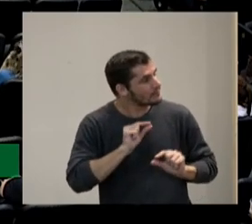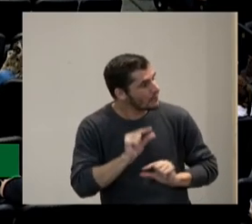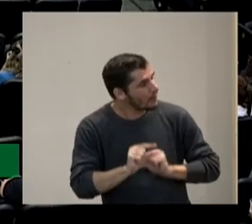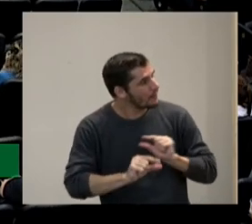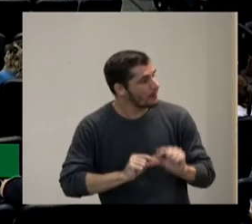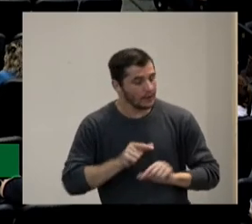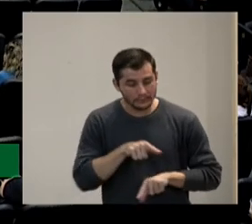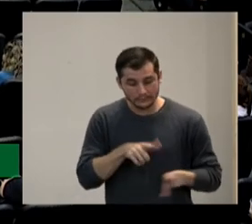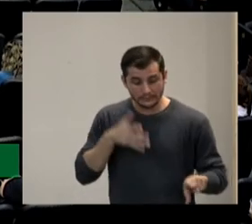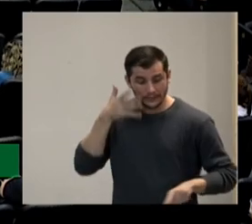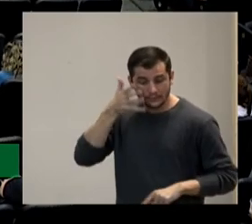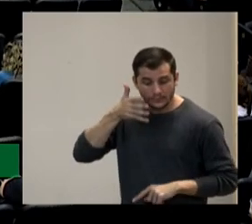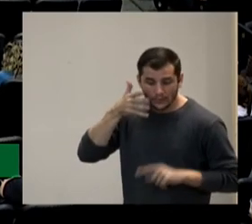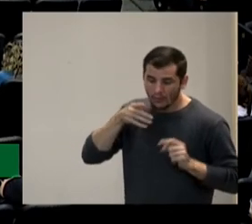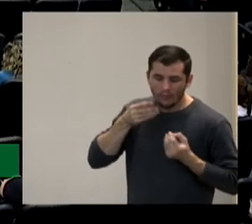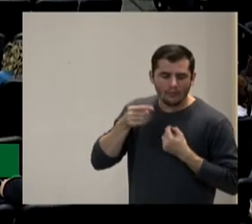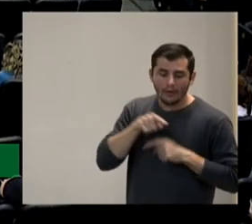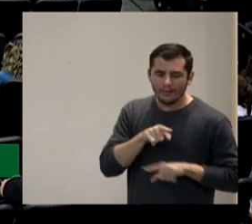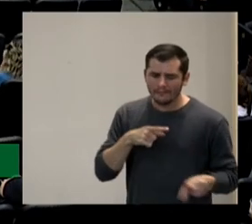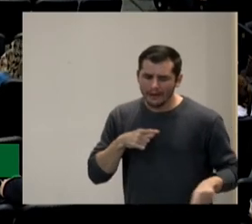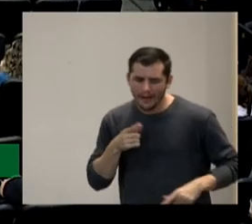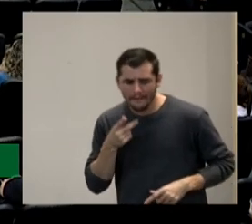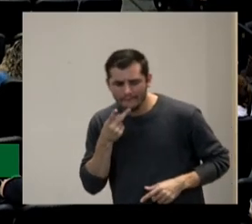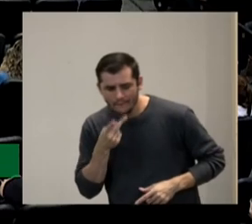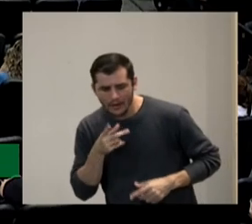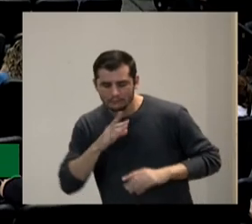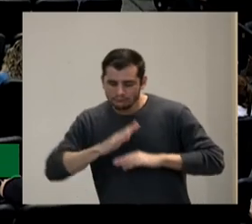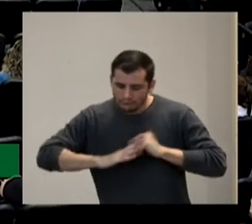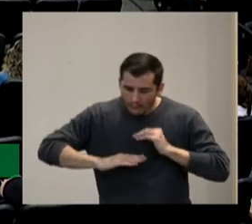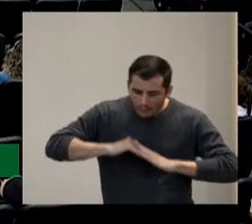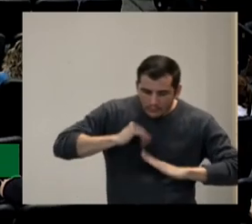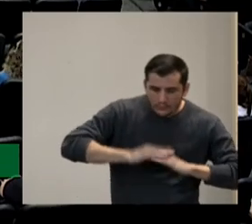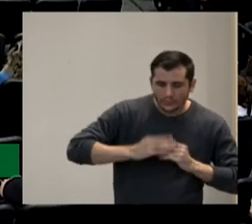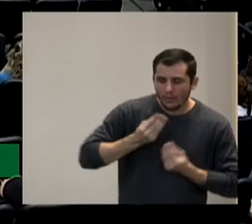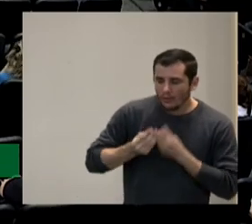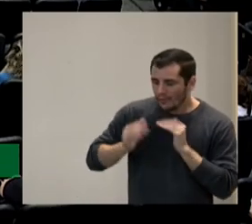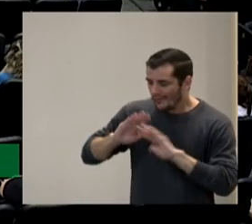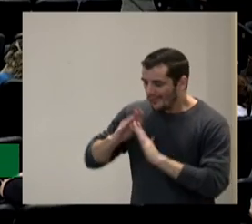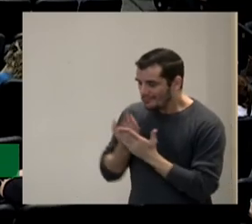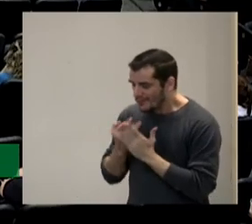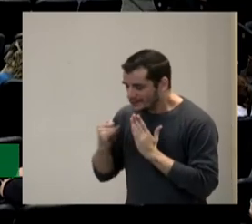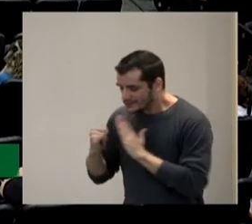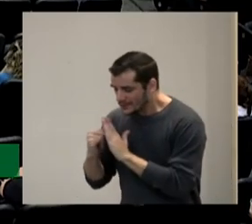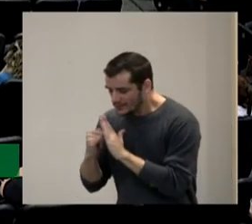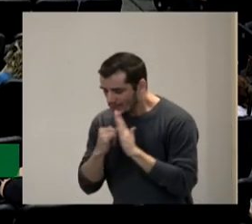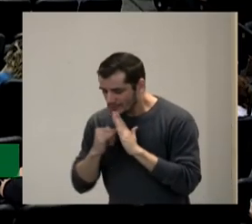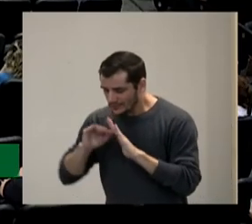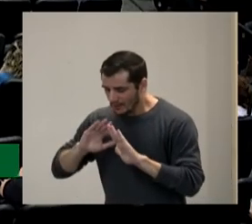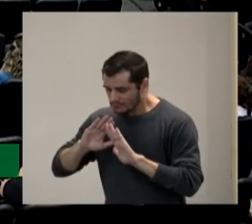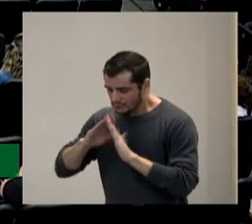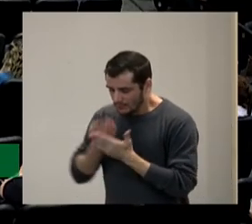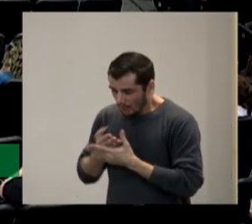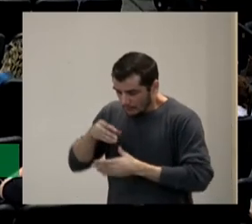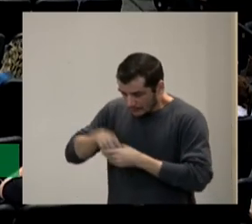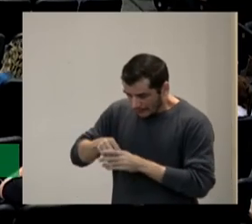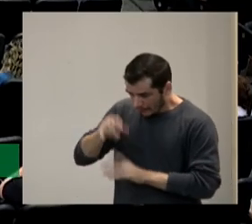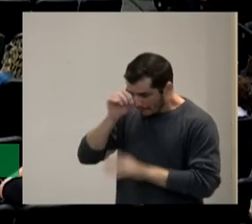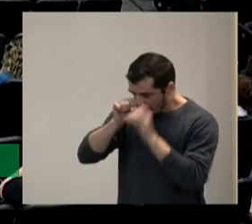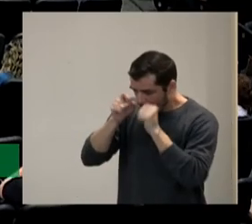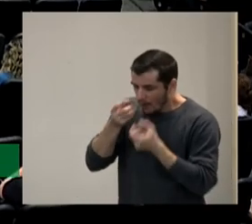o discurso se temos essa construção de instituição educativa de escola que aprende com uma cultura